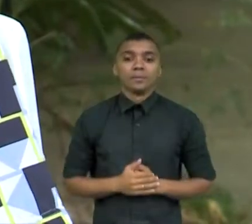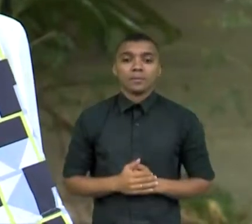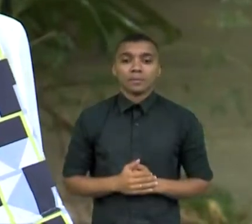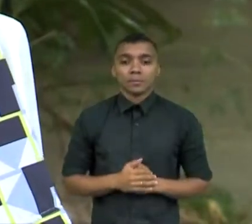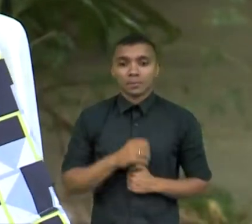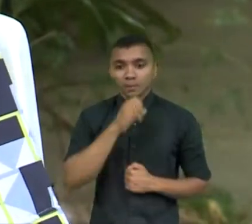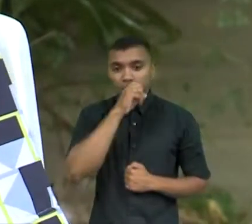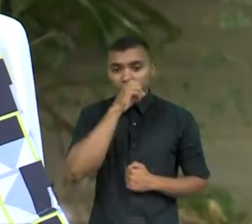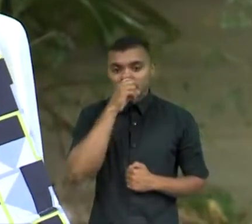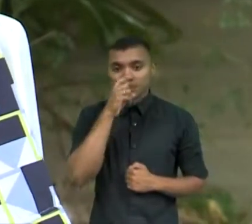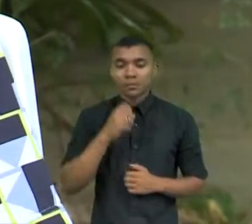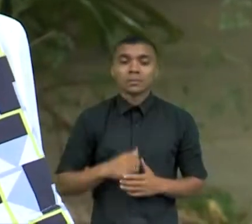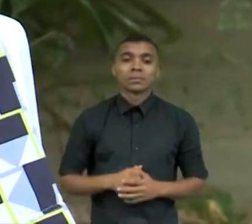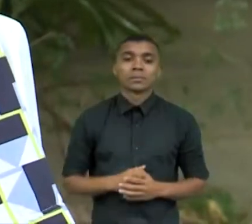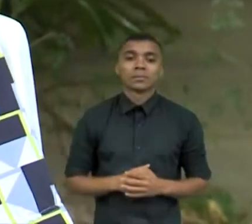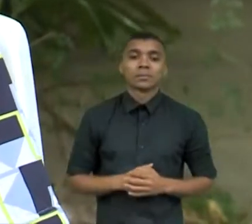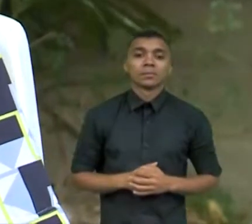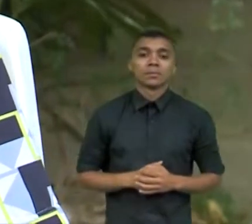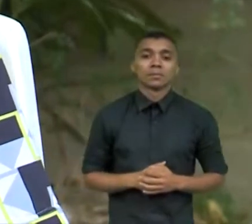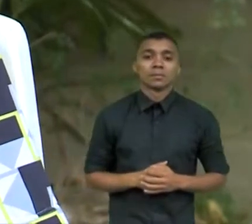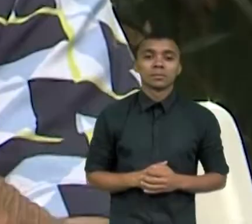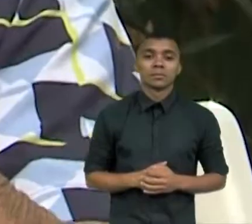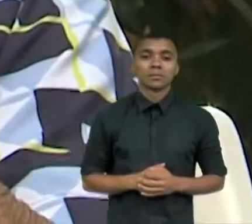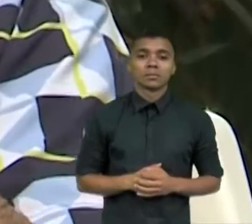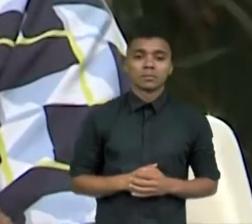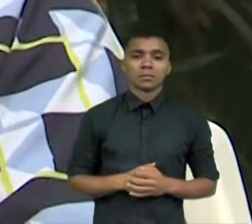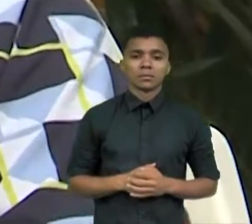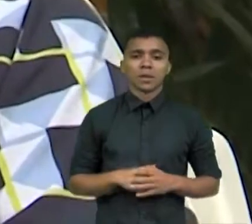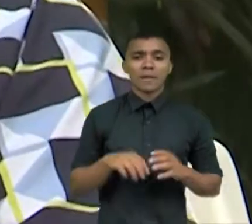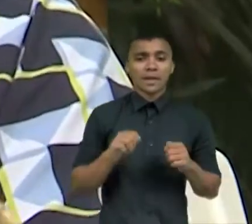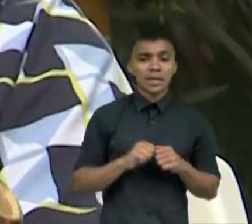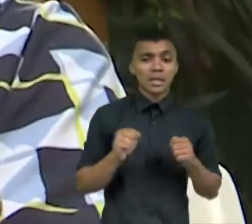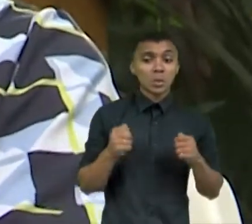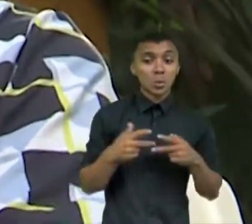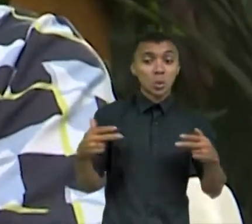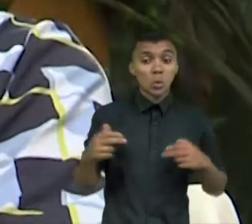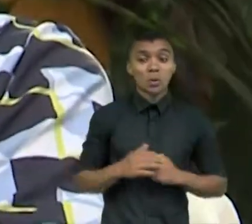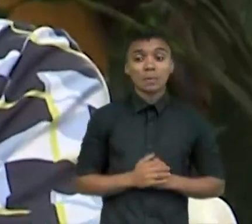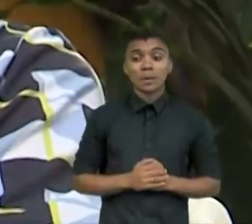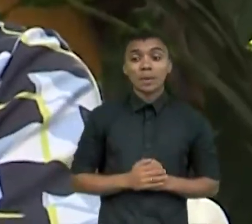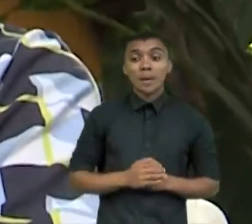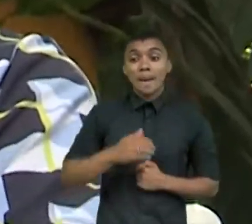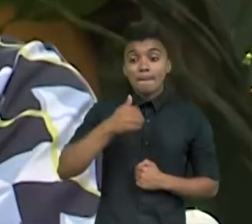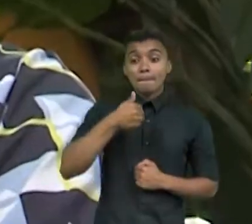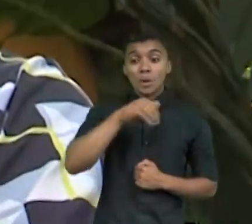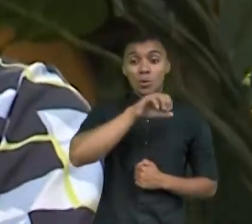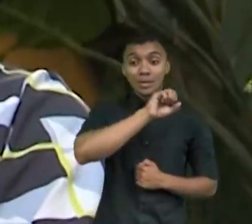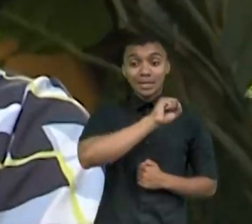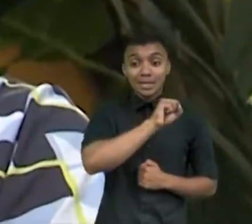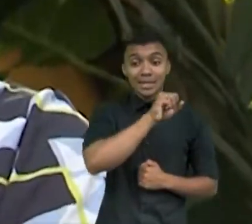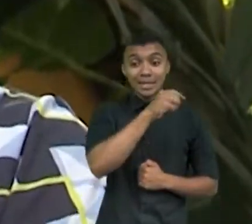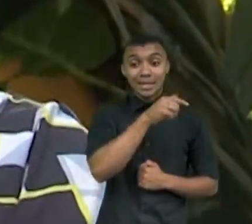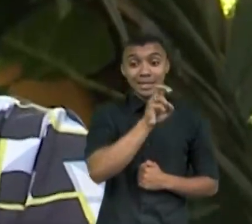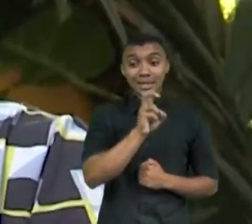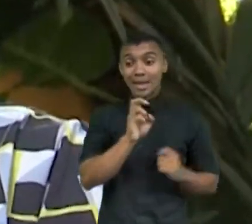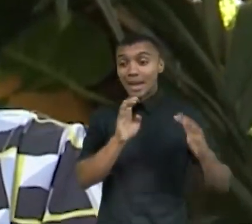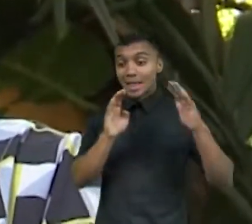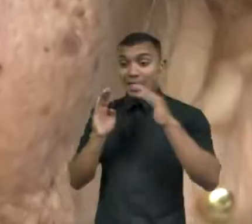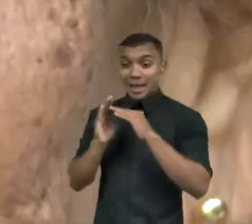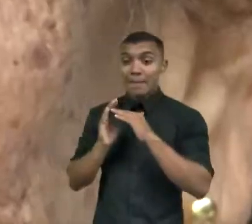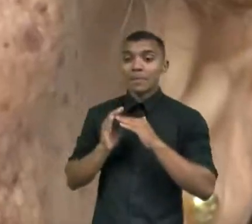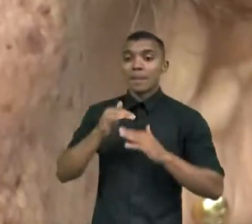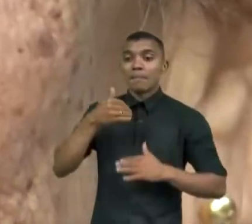consciência que eu podia fazer alguma coisa, né? Entre os anos de 1975 e 1978,